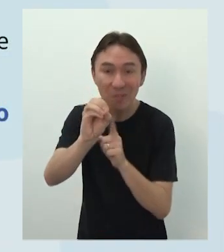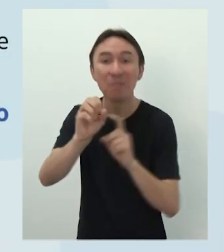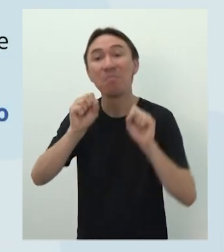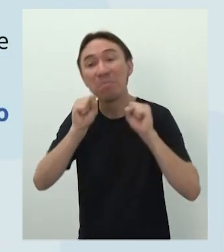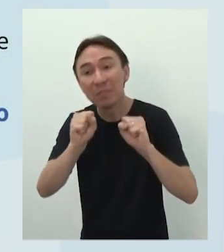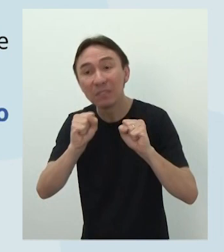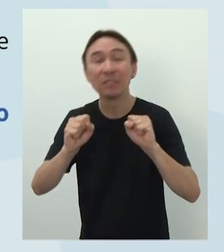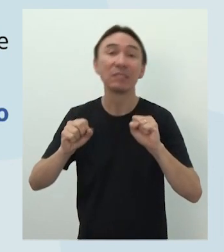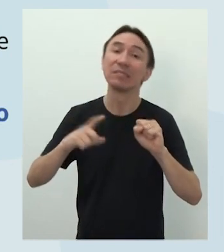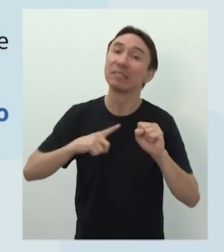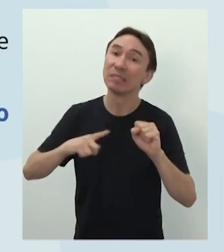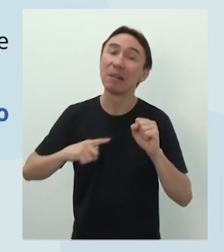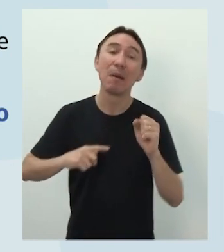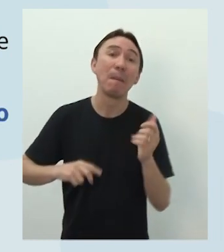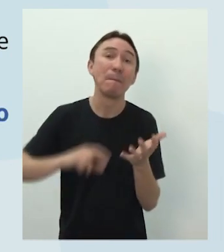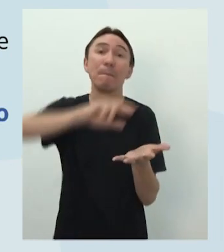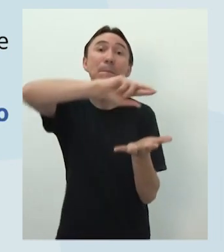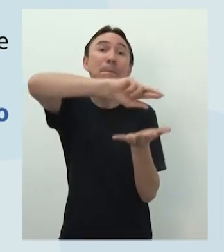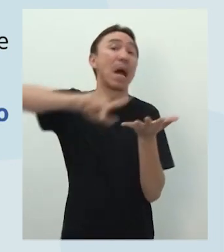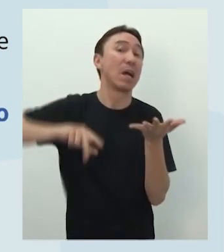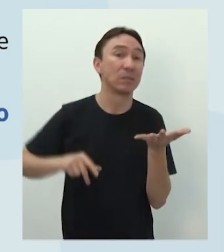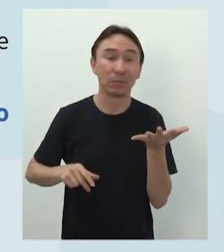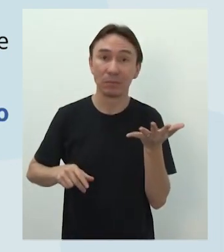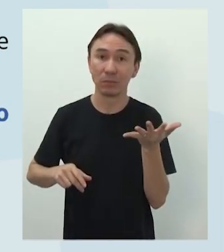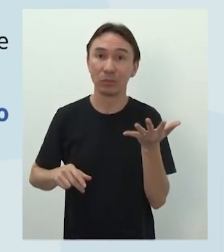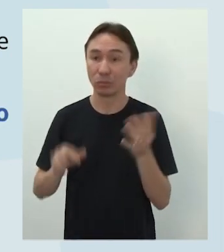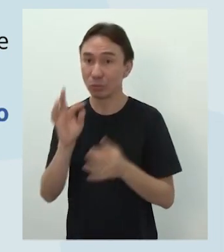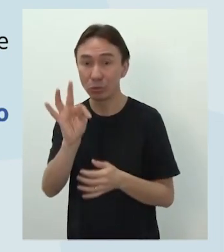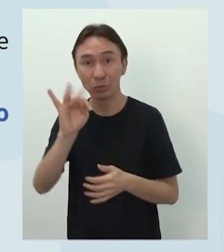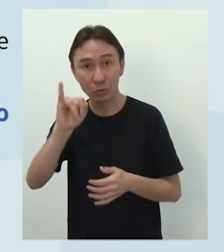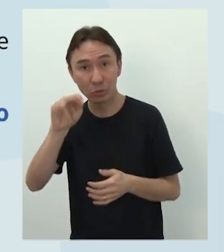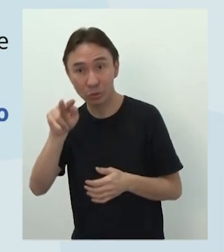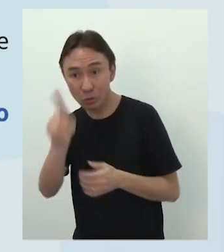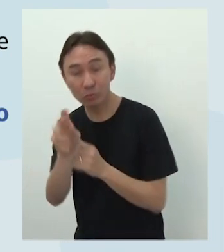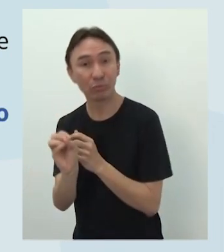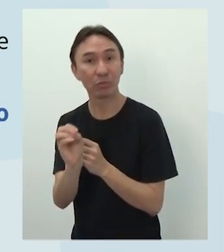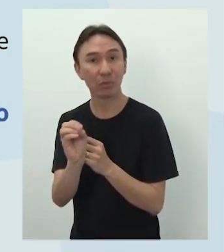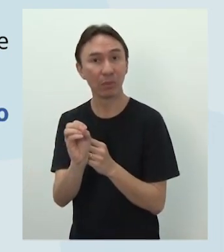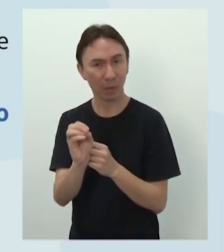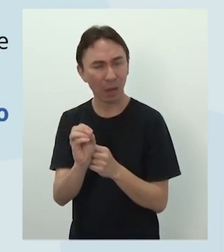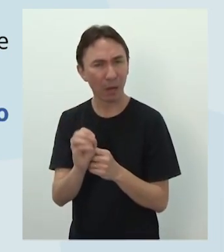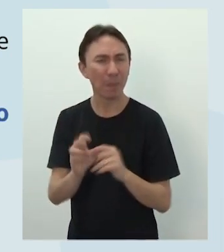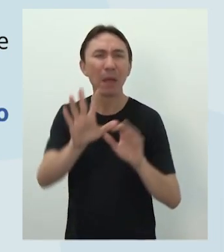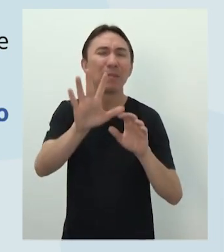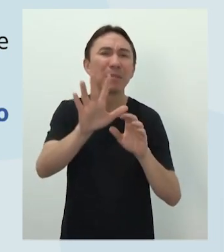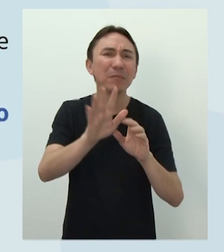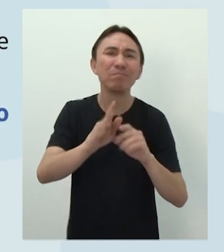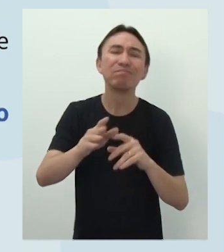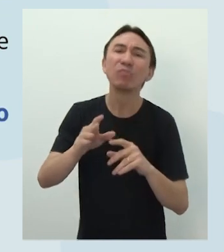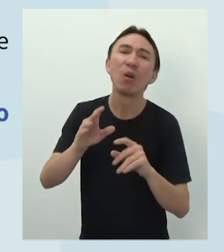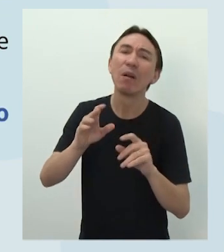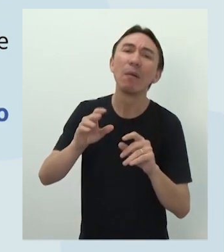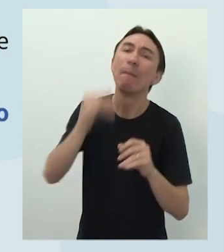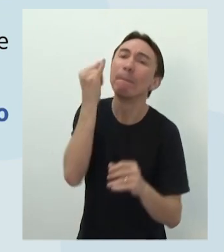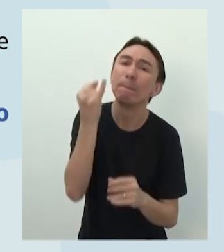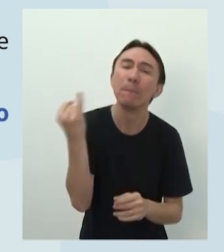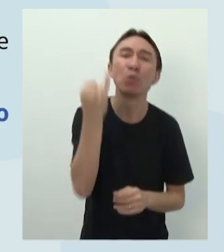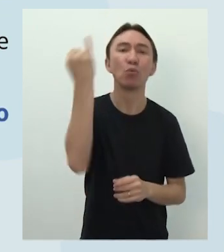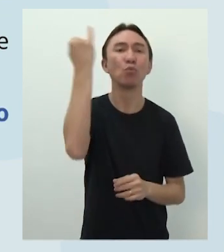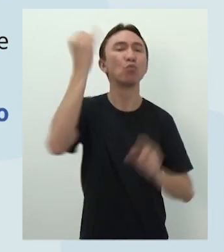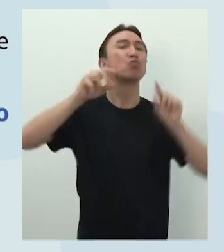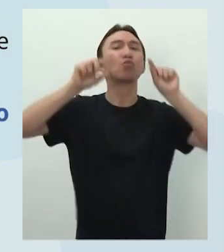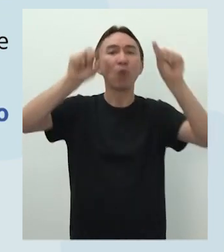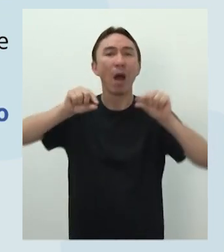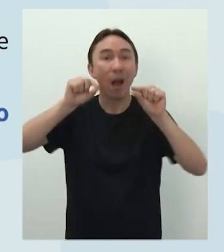Às vezes, a gente tem uma mescla de tipos. Mas o que que conta? O que que a gente leva em